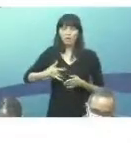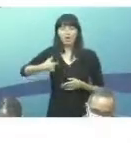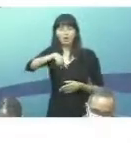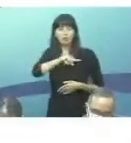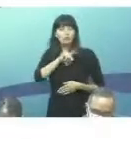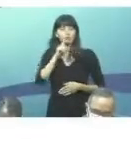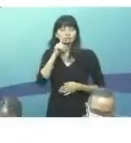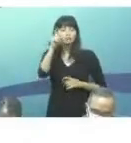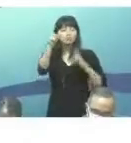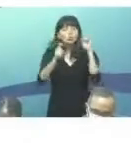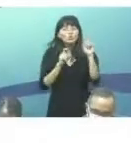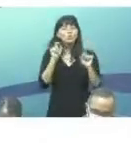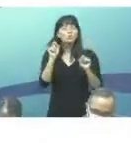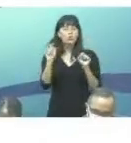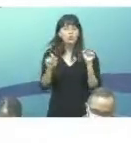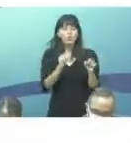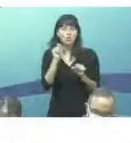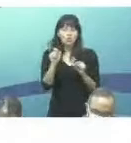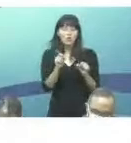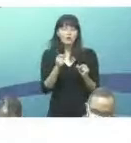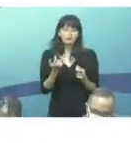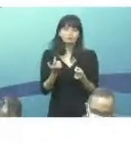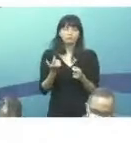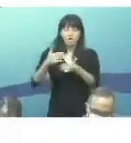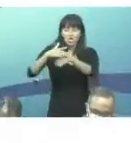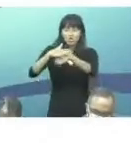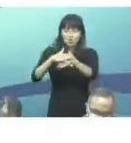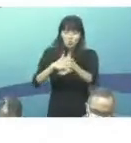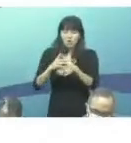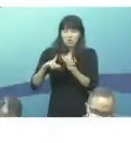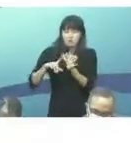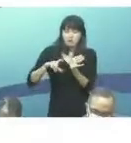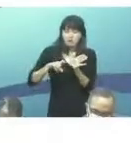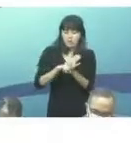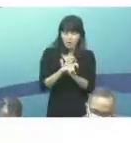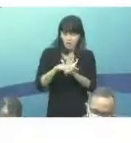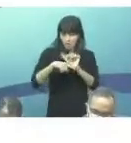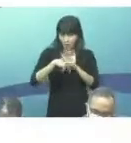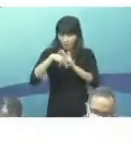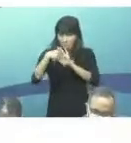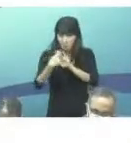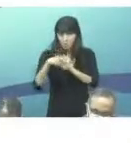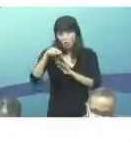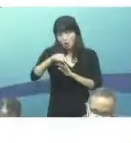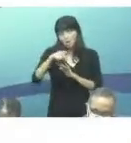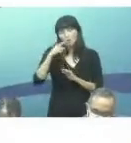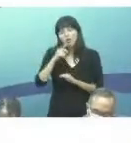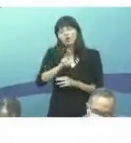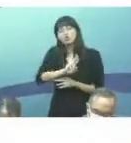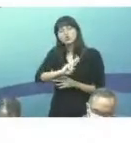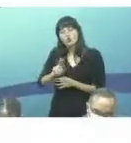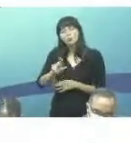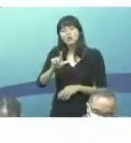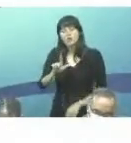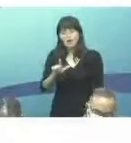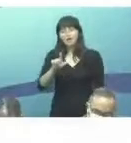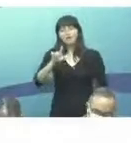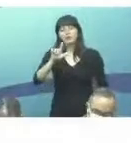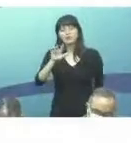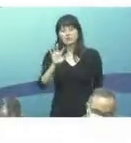a infecção latente pelo Mycobacterium tuberculosis, que é o que nós chamamos de IL-TB.